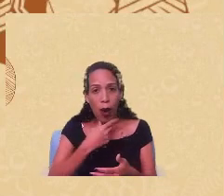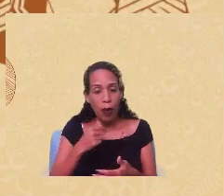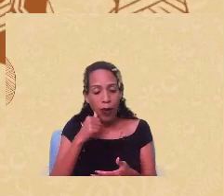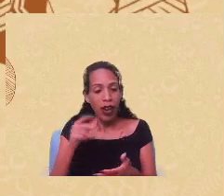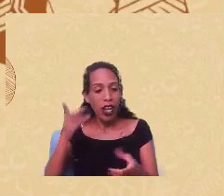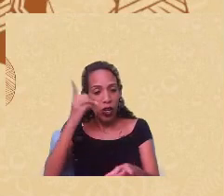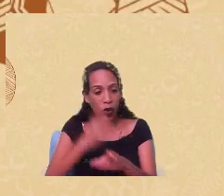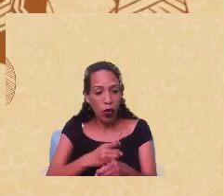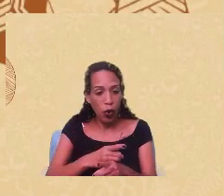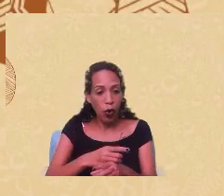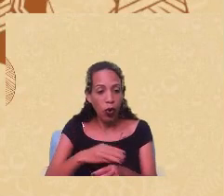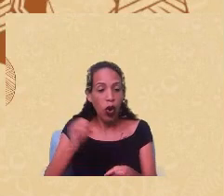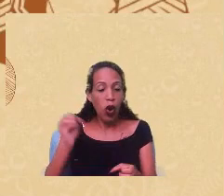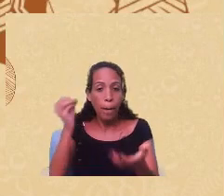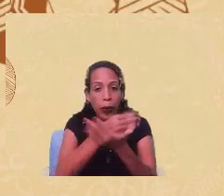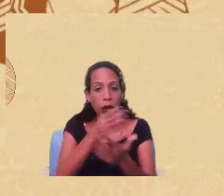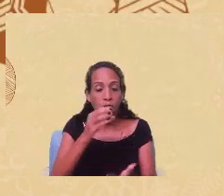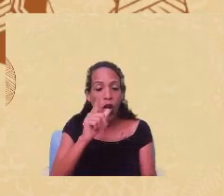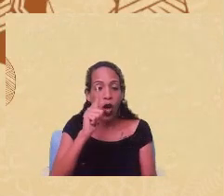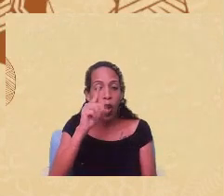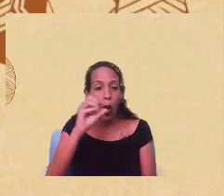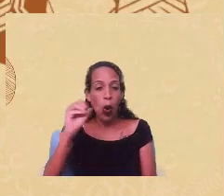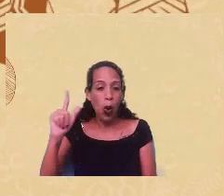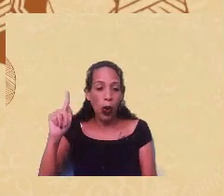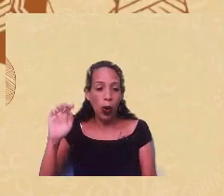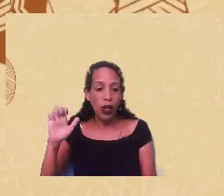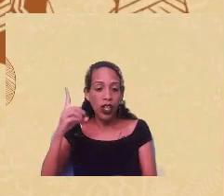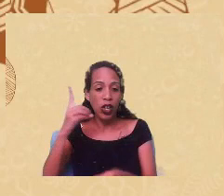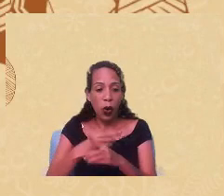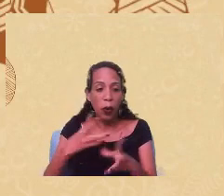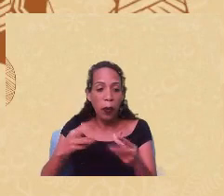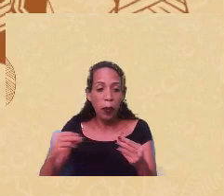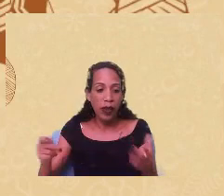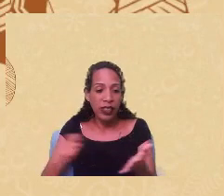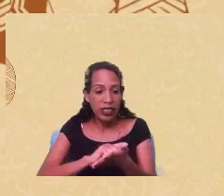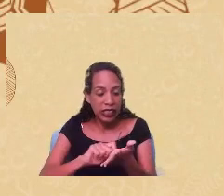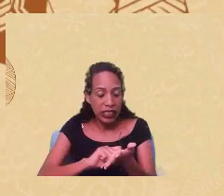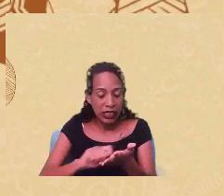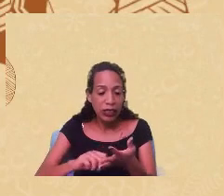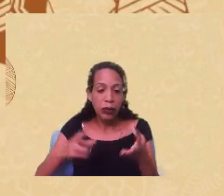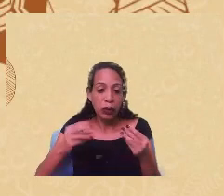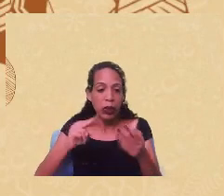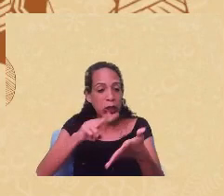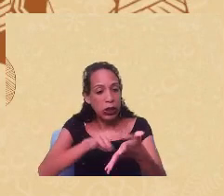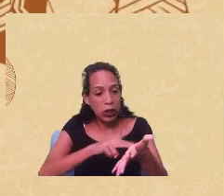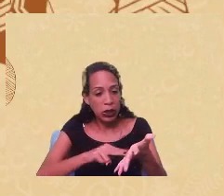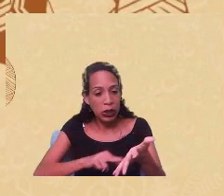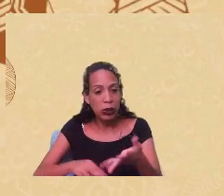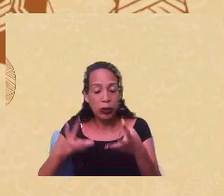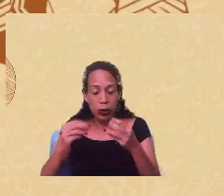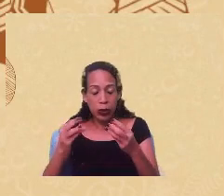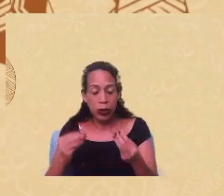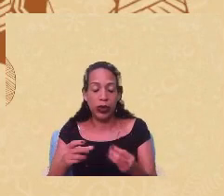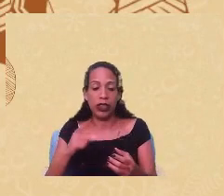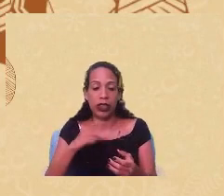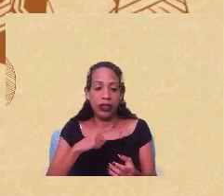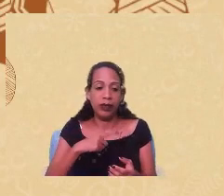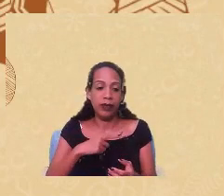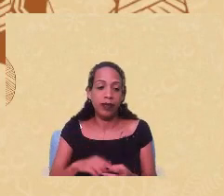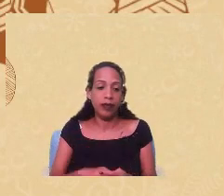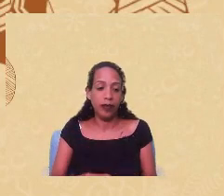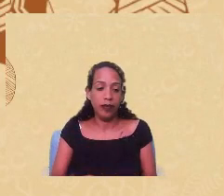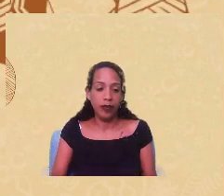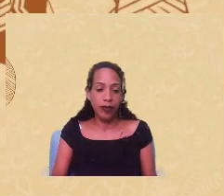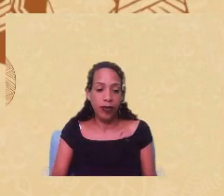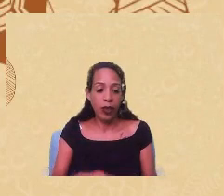Coloquem no Google o nome deles, vocês vão encontrar vários textos, lives, enfim, né? Para ficar com gostinho mesmo. Então,